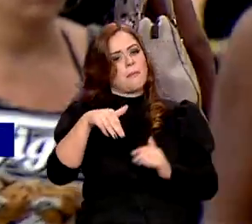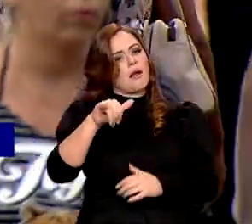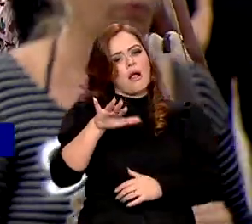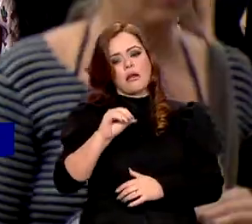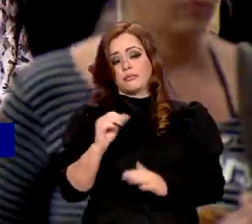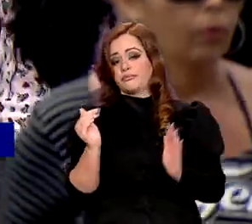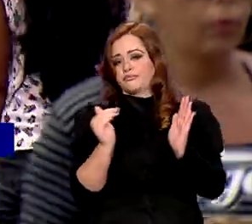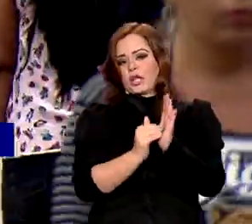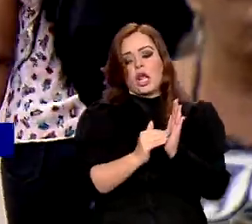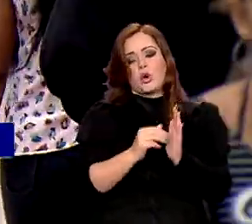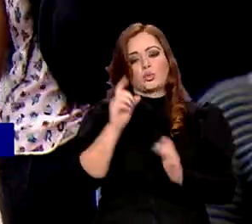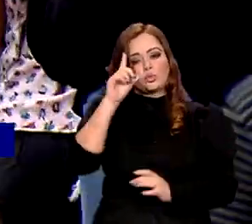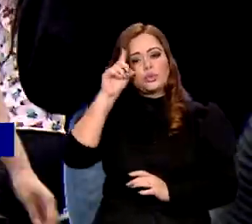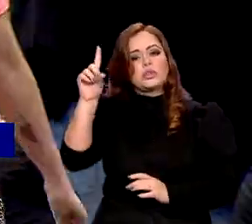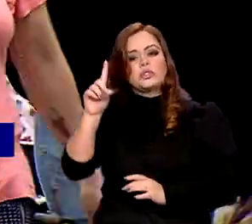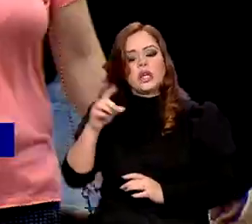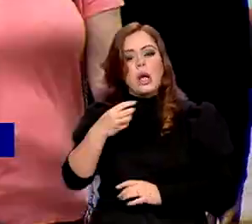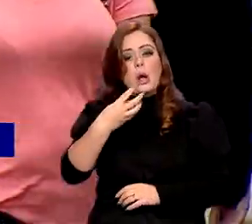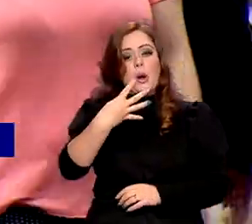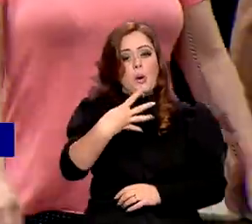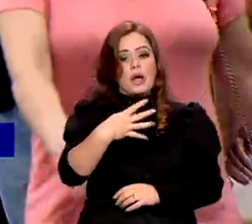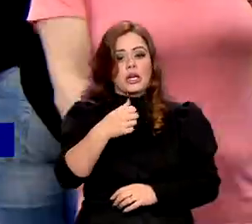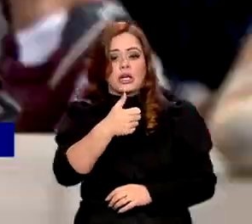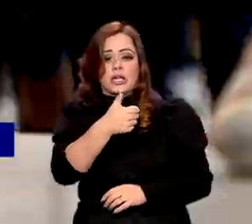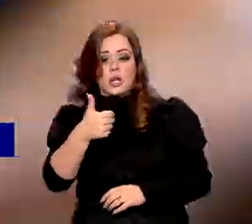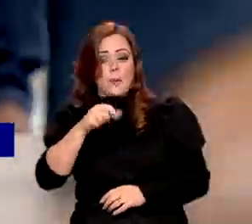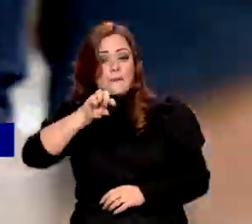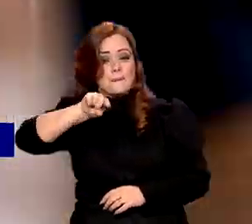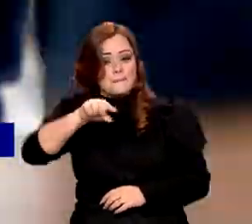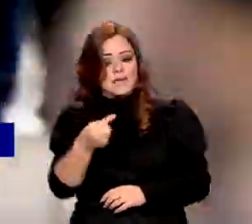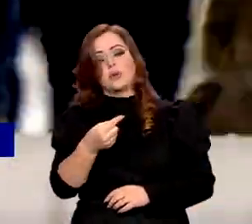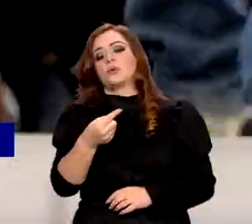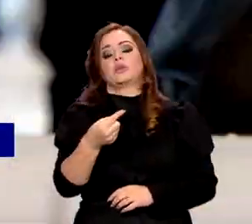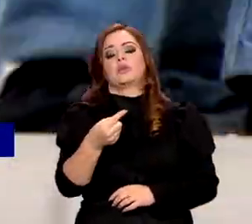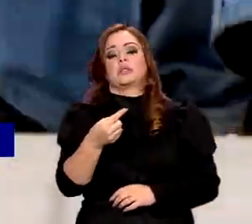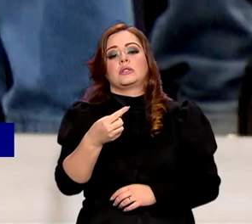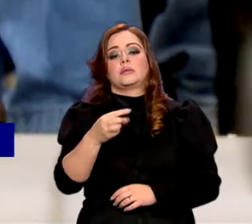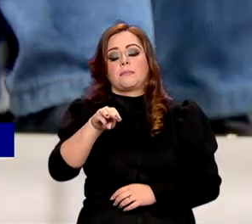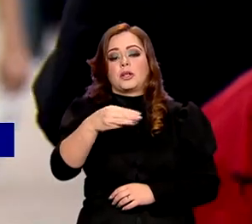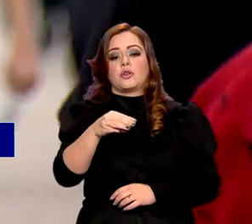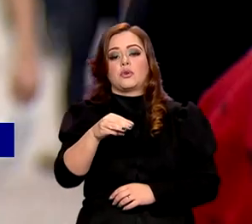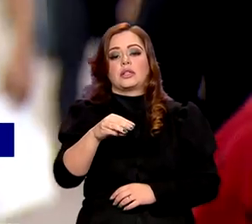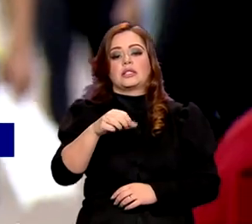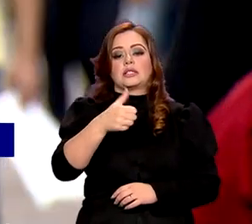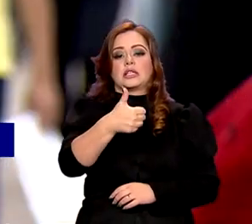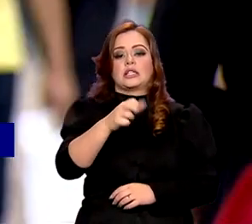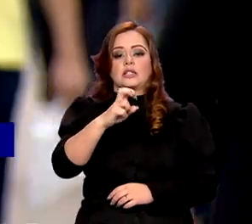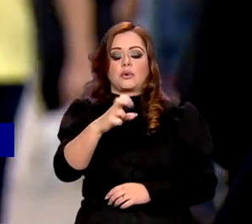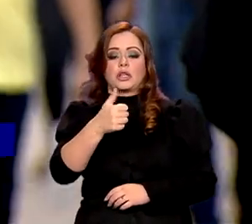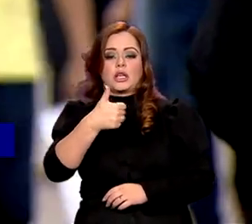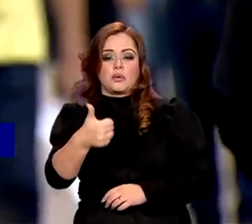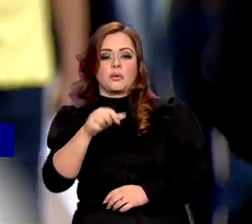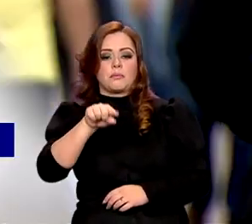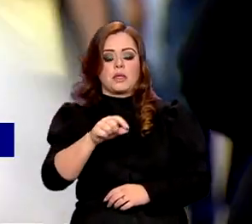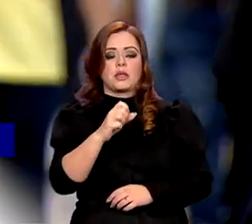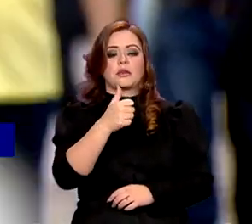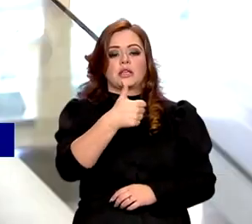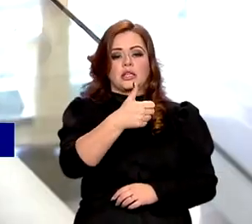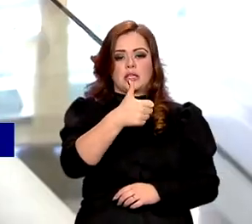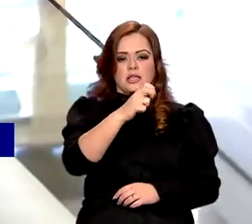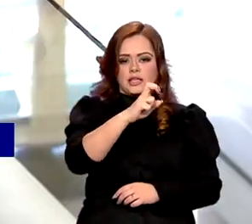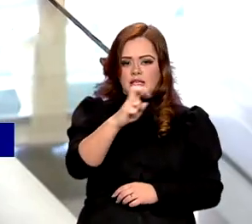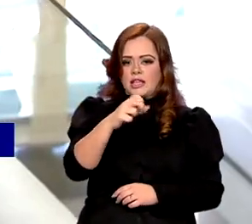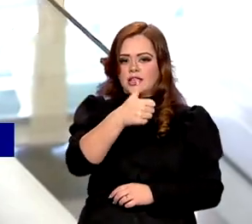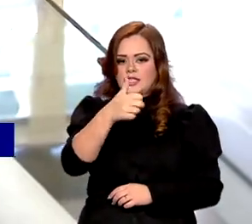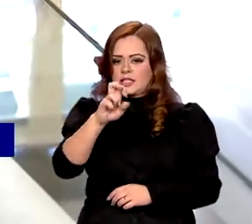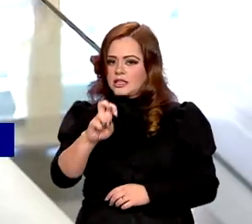essa data foram processadas 41.151.515 declarações. O